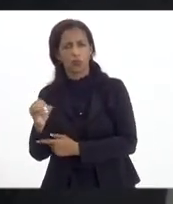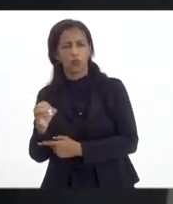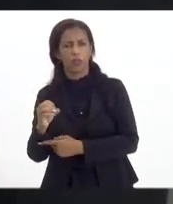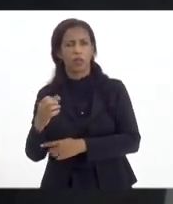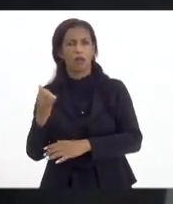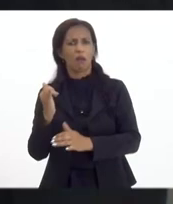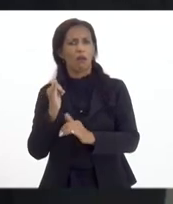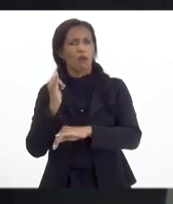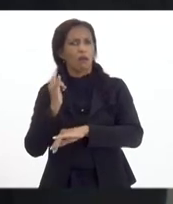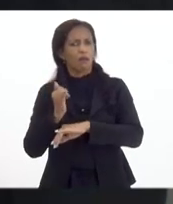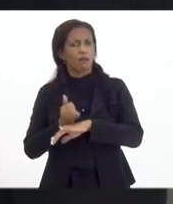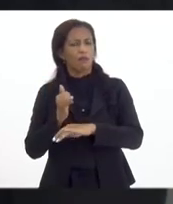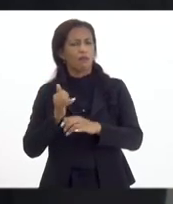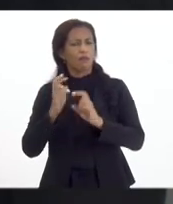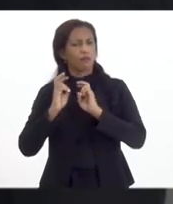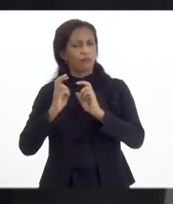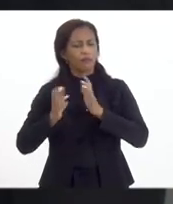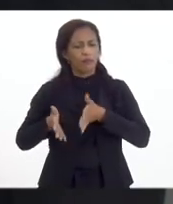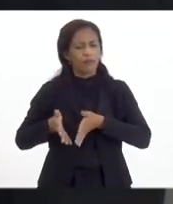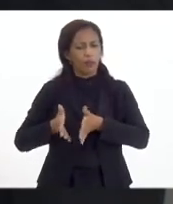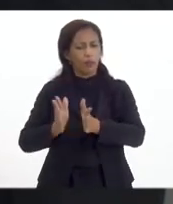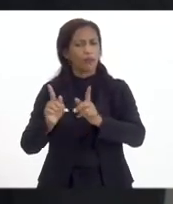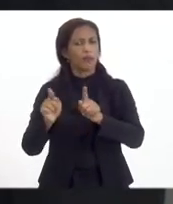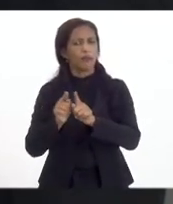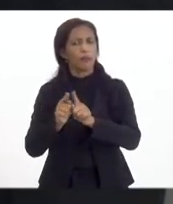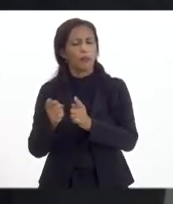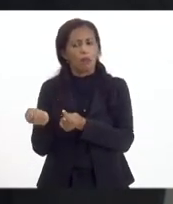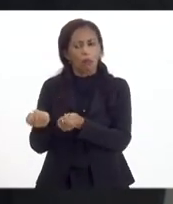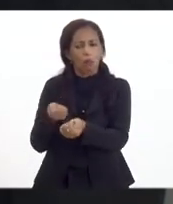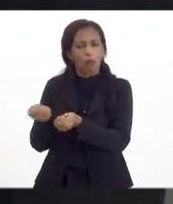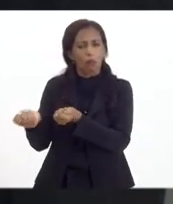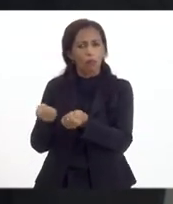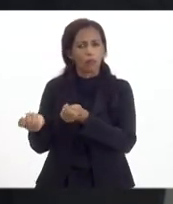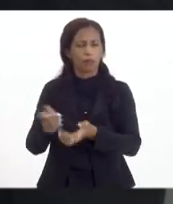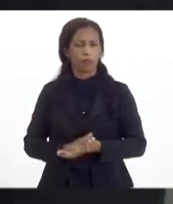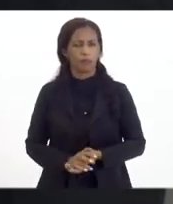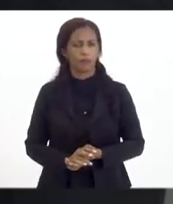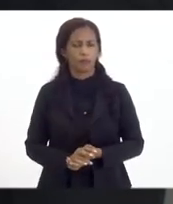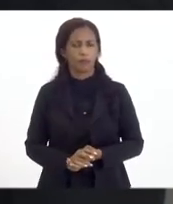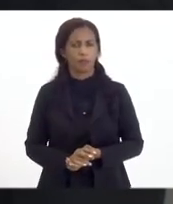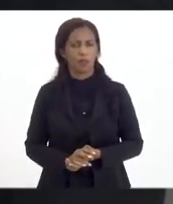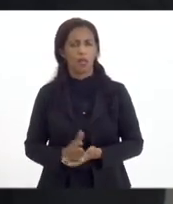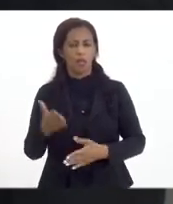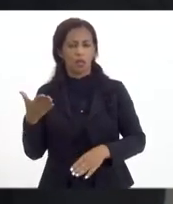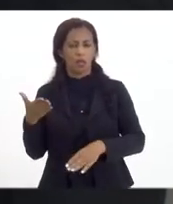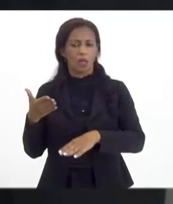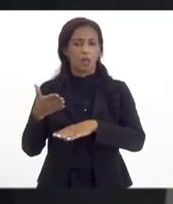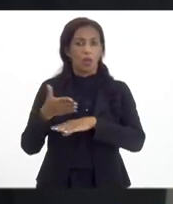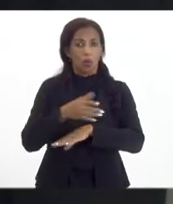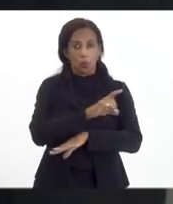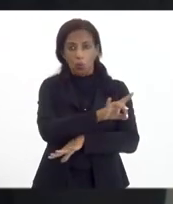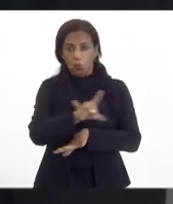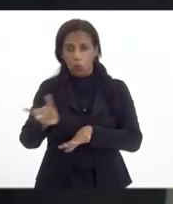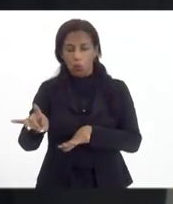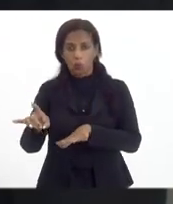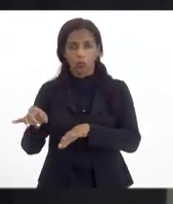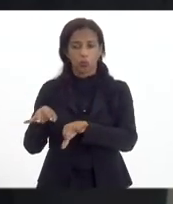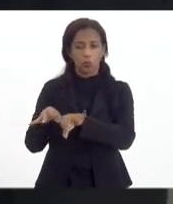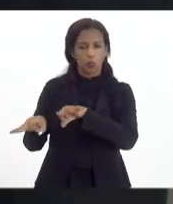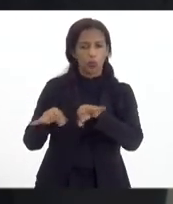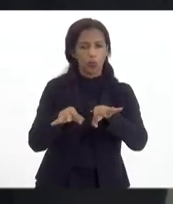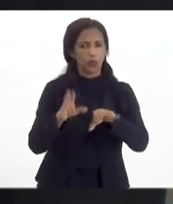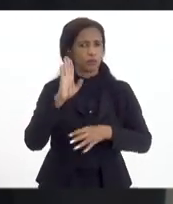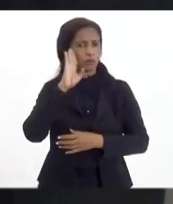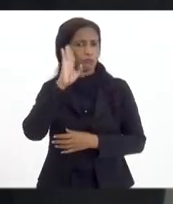com efeito multiplicador relevante na economia. O aporte de tais projetos de caráter estruturante é